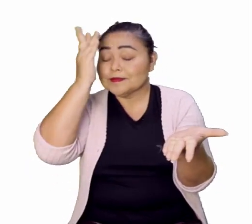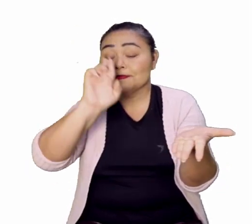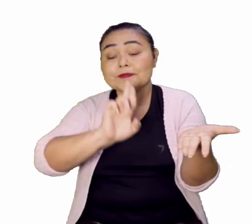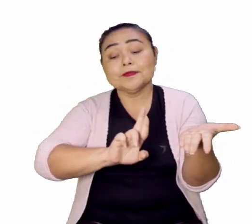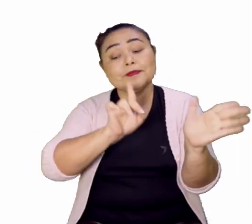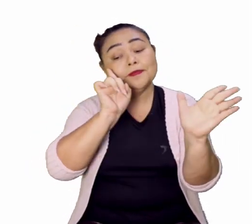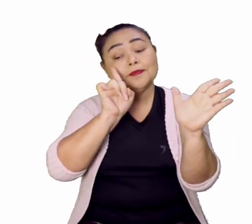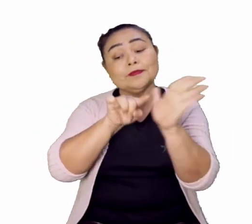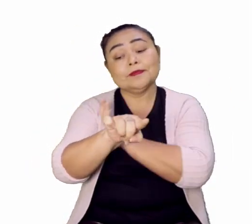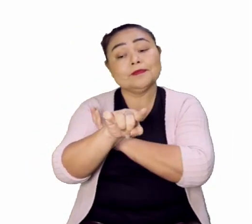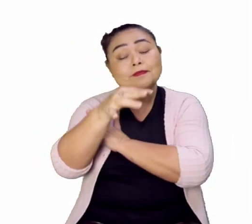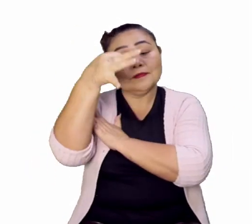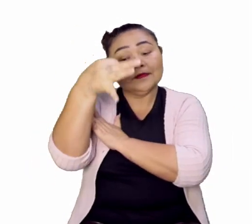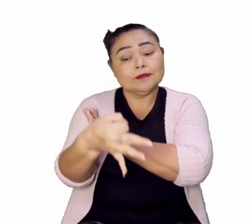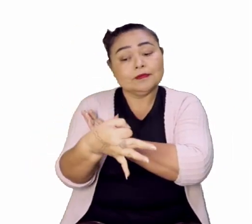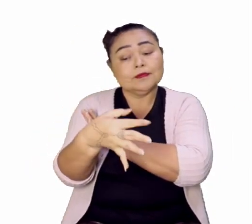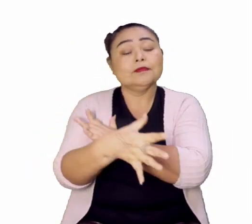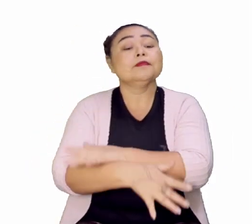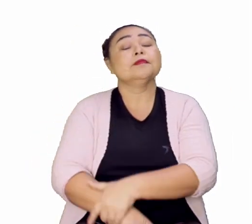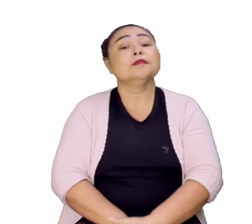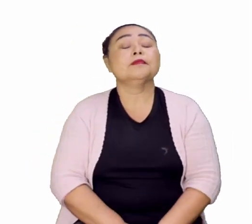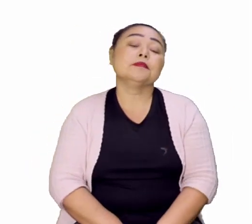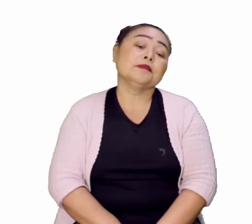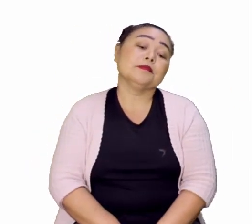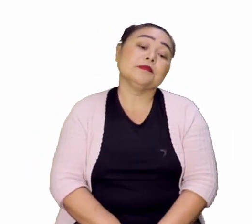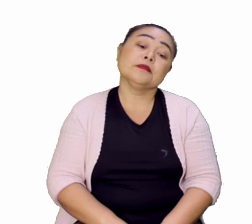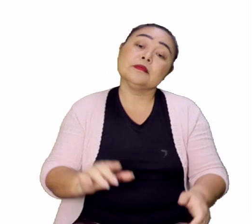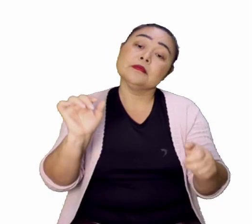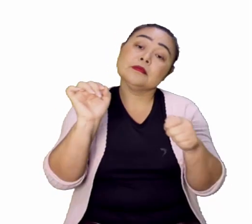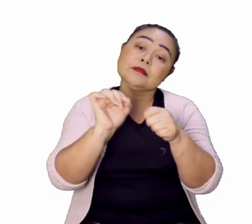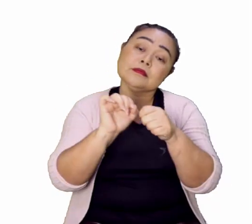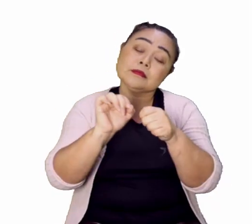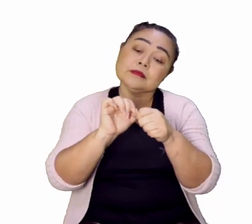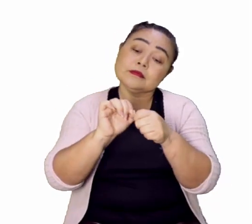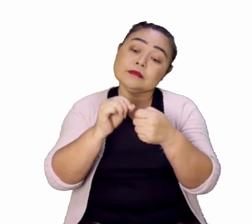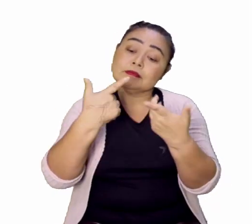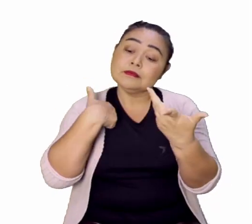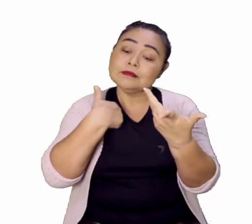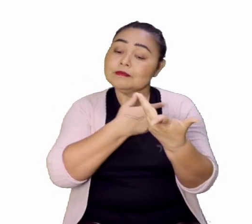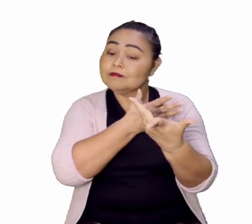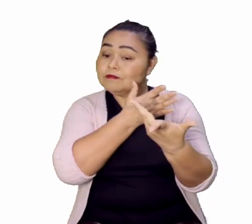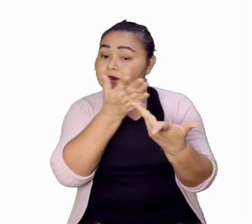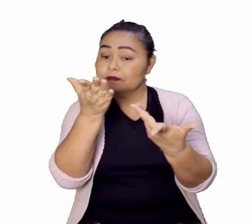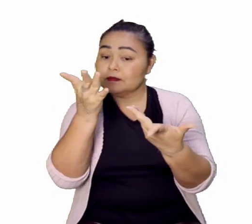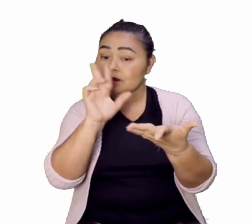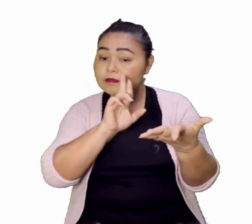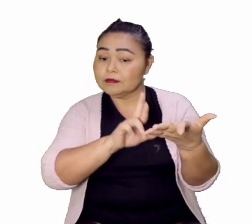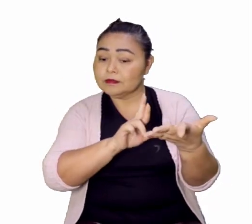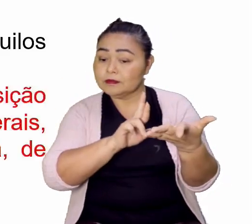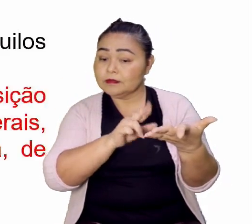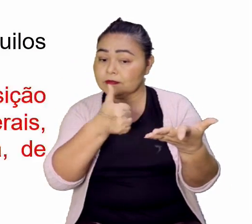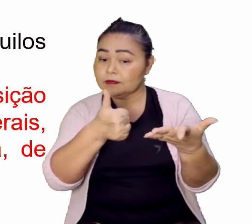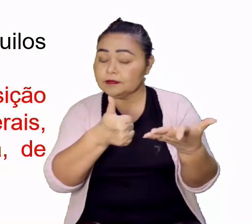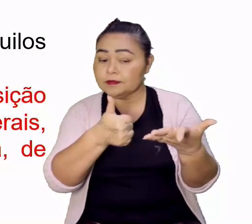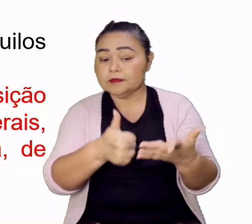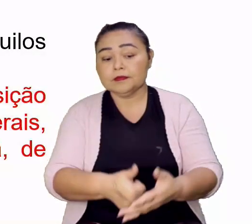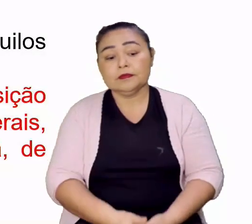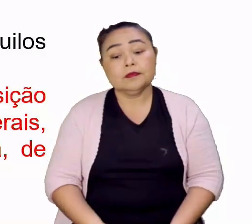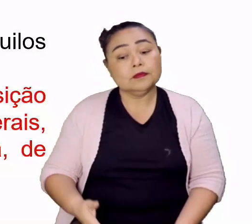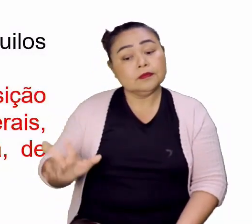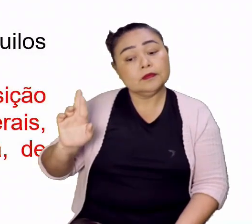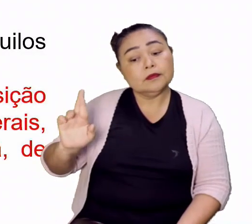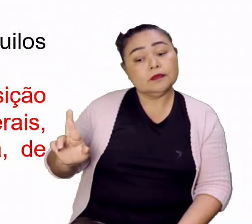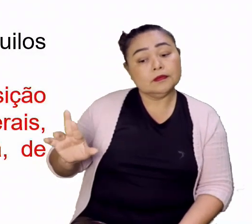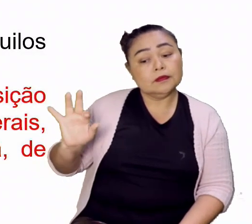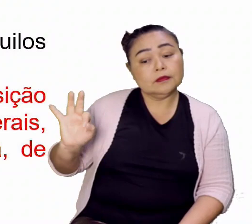questão. Certinho? Feito isso, cara, é só correr para o abraço. Fechou? Resposta